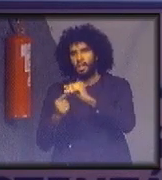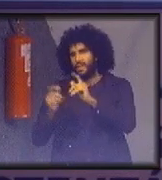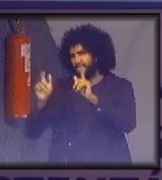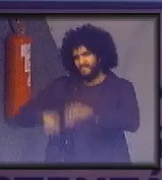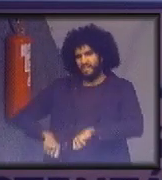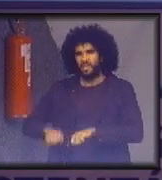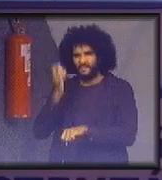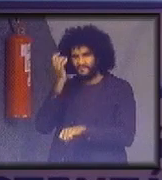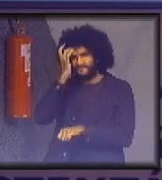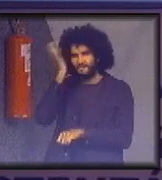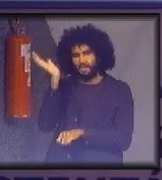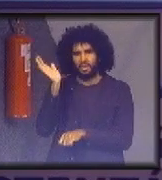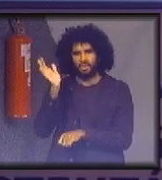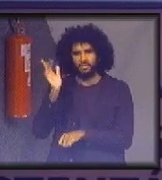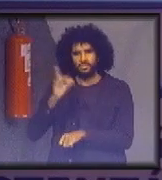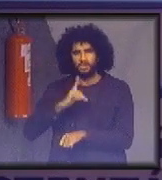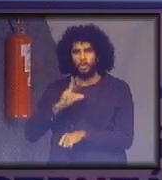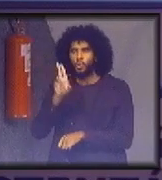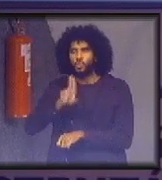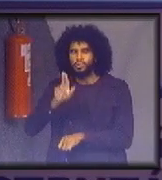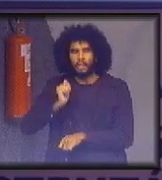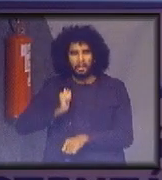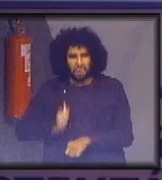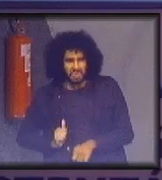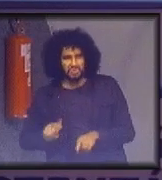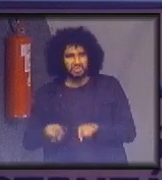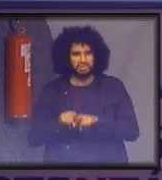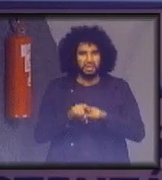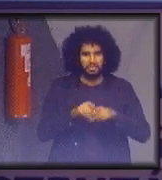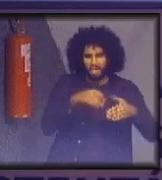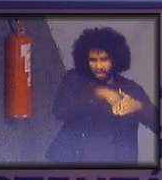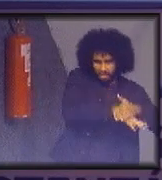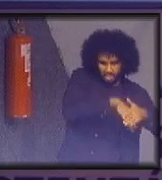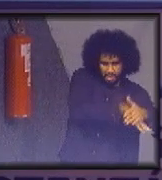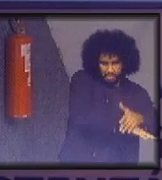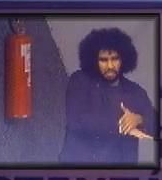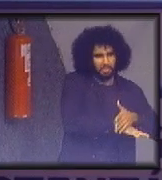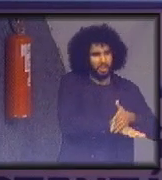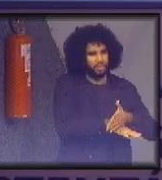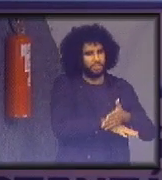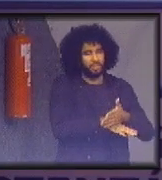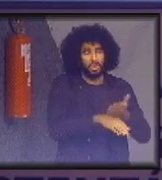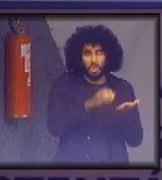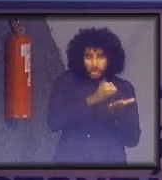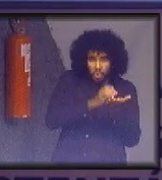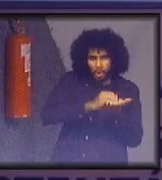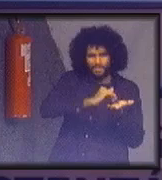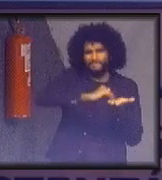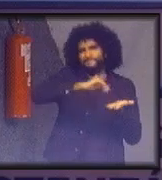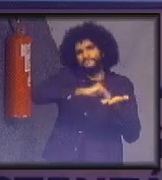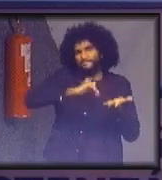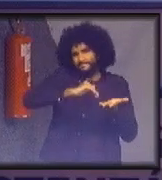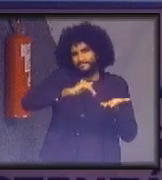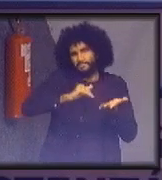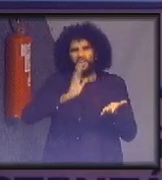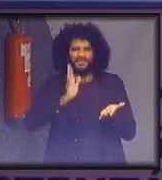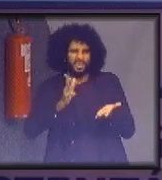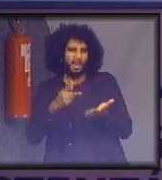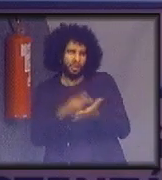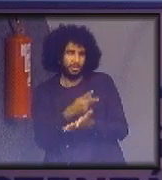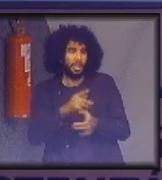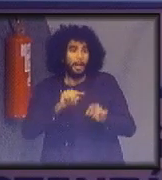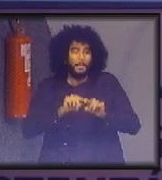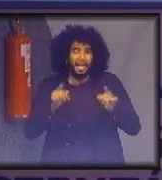uma tampa, dá para levar na bolsa, na pasta, etc. E substituir os copos recicláveis, que você já vem fazendo, mas